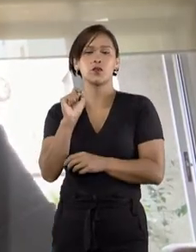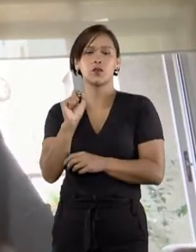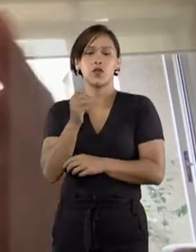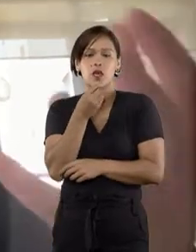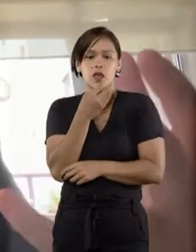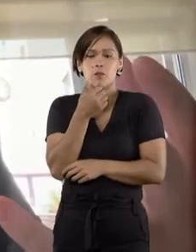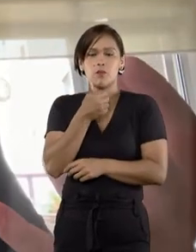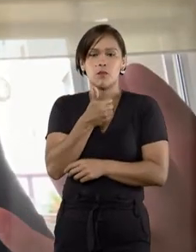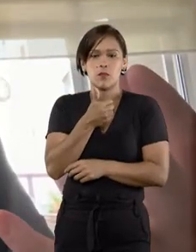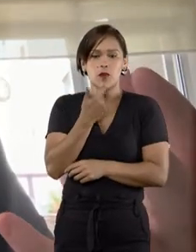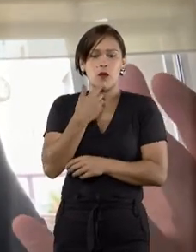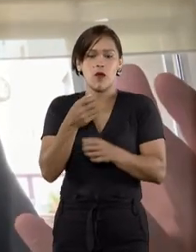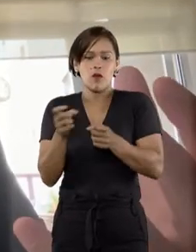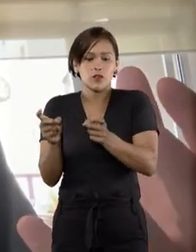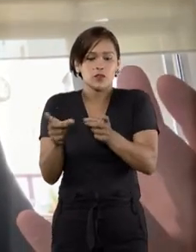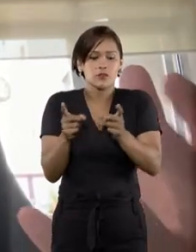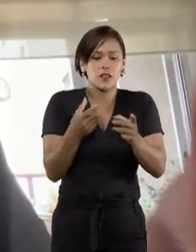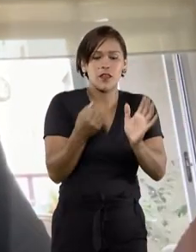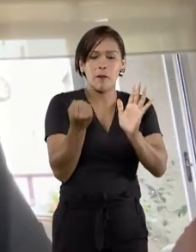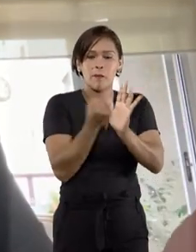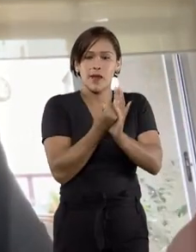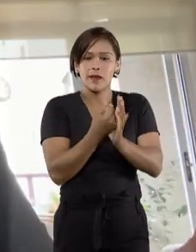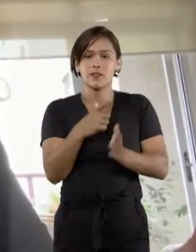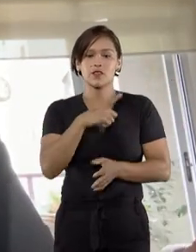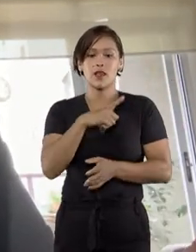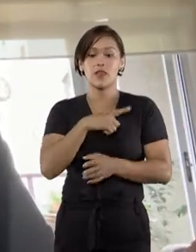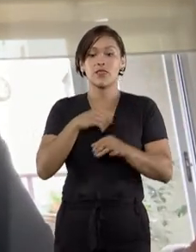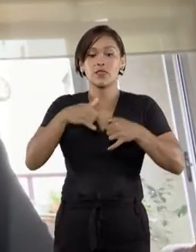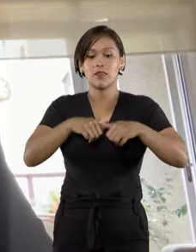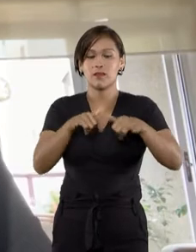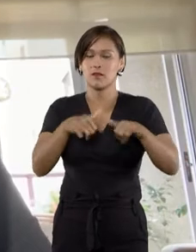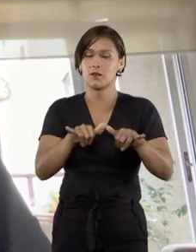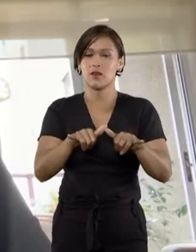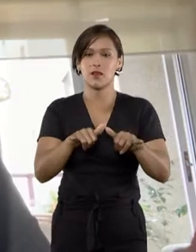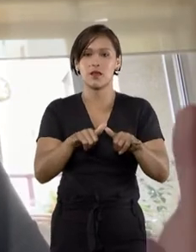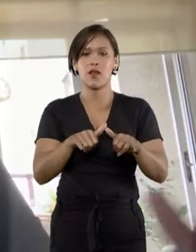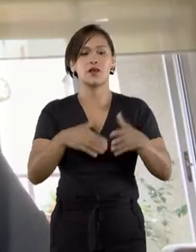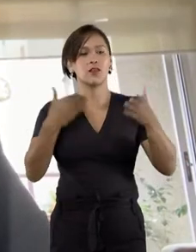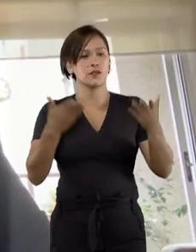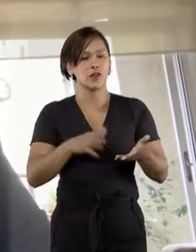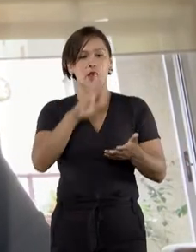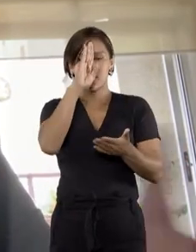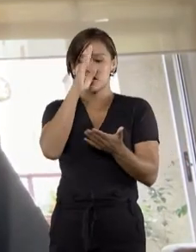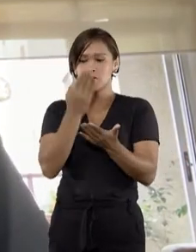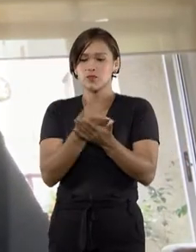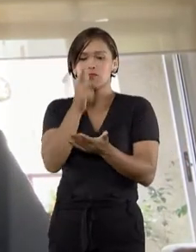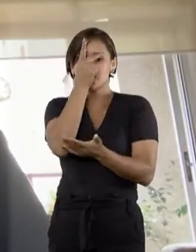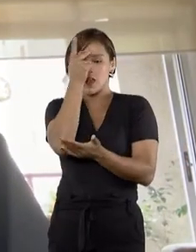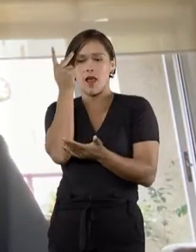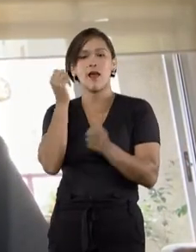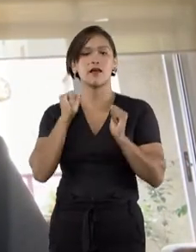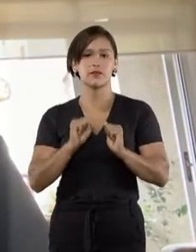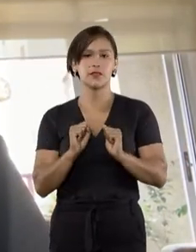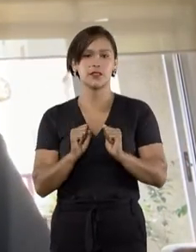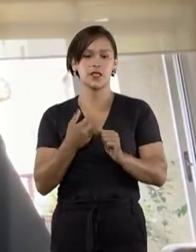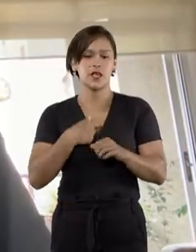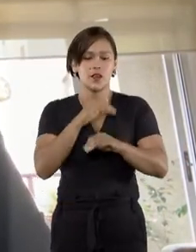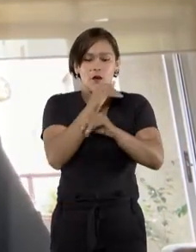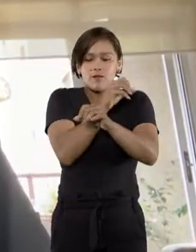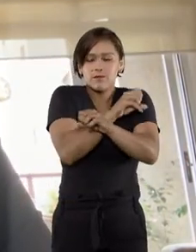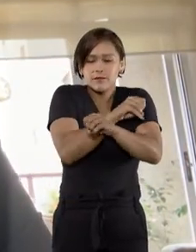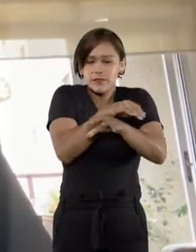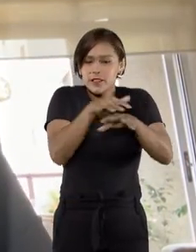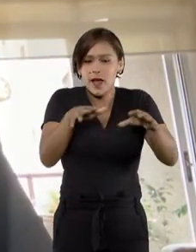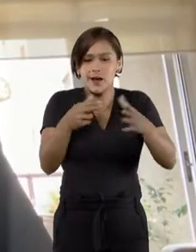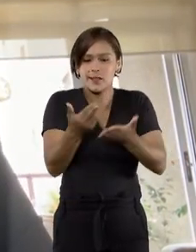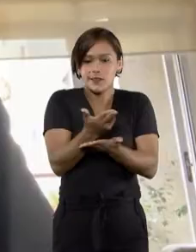beneficiar dessa marca já consolidada e que, por ser uma marca de confiança, ela possui muitos acessos